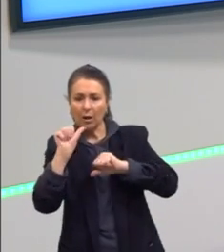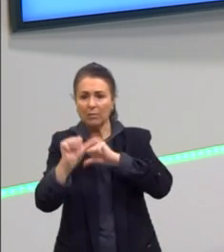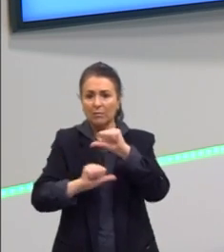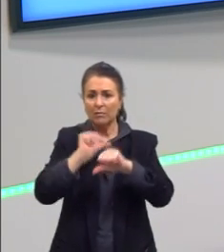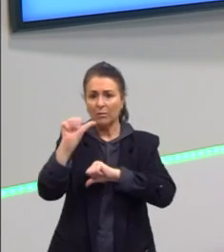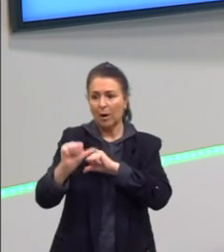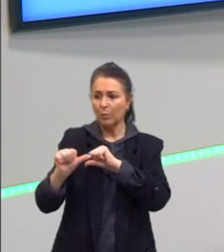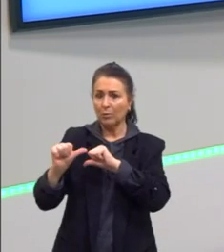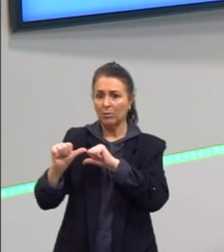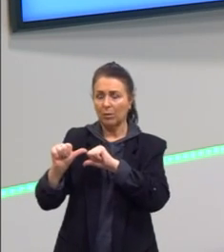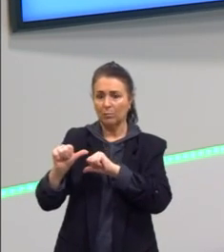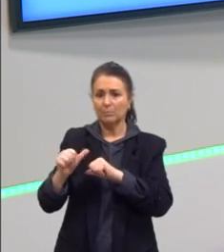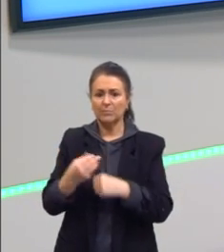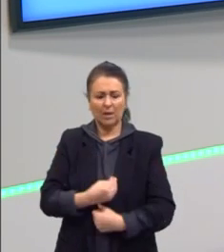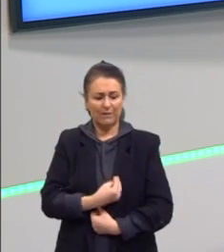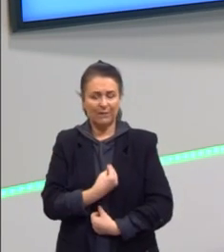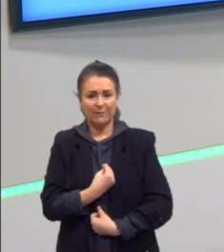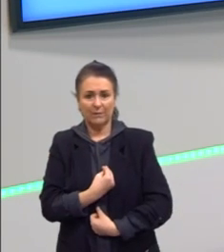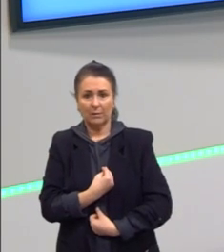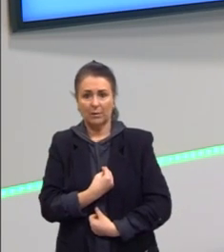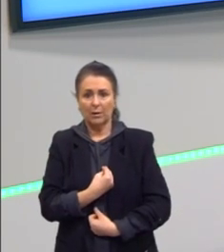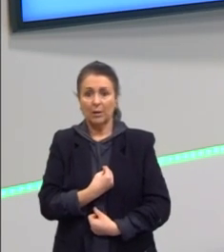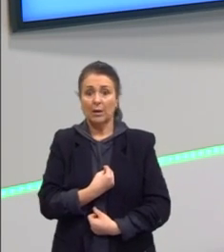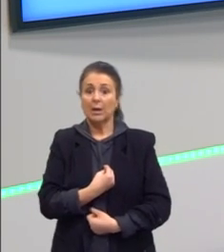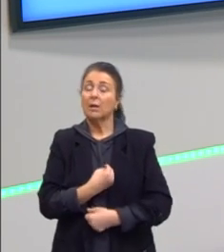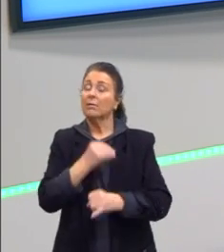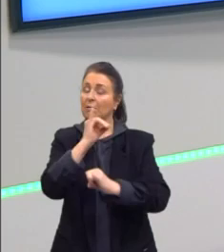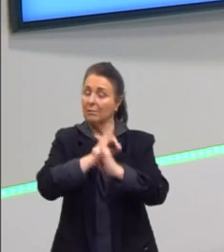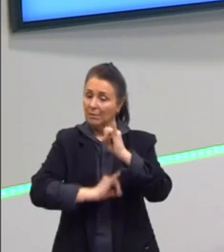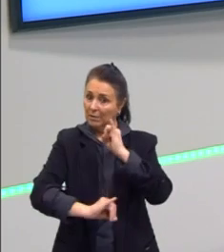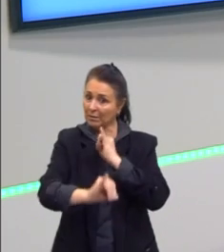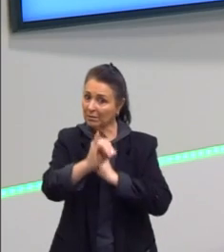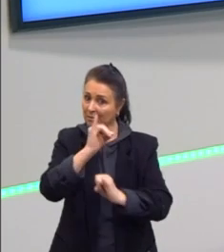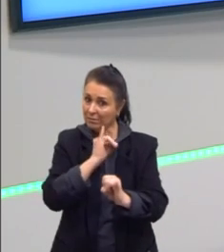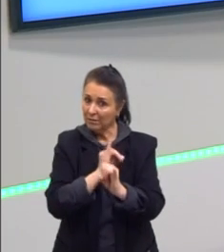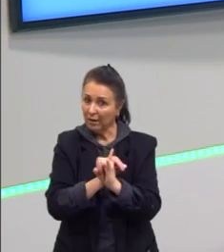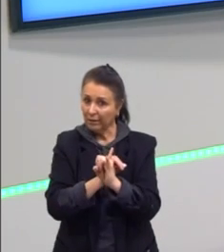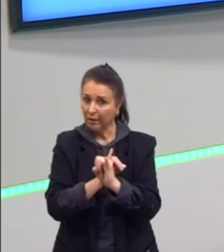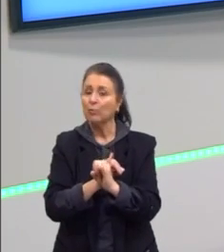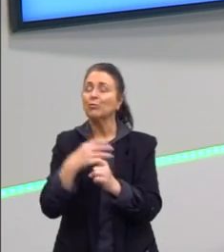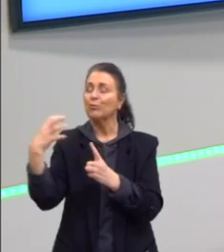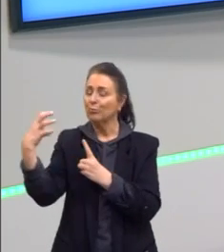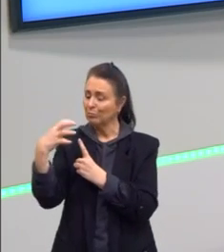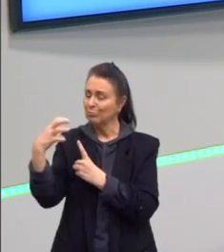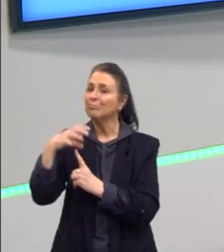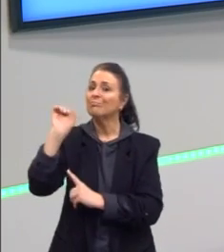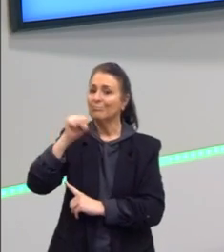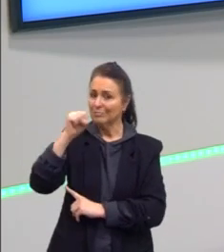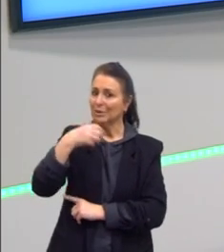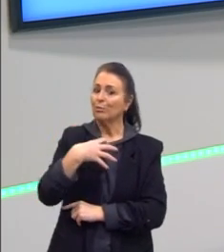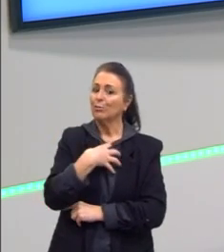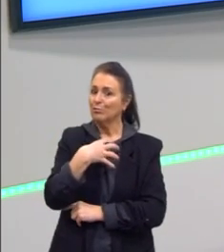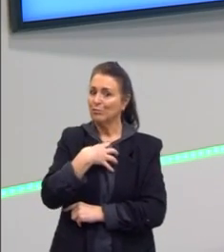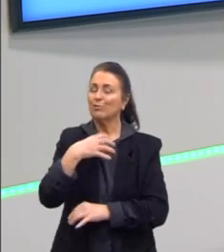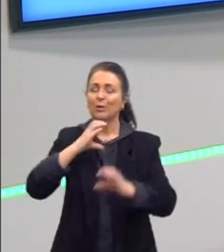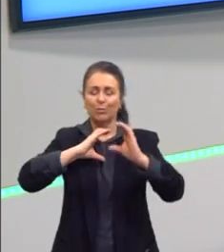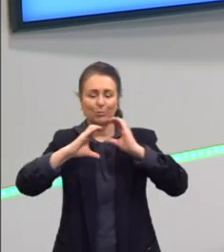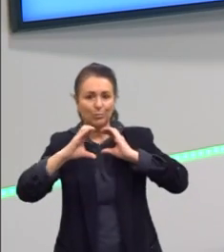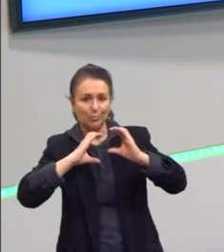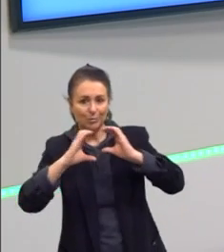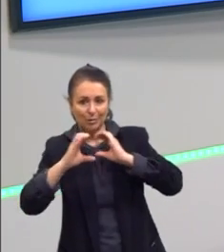E é impossível negar que a internet está influenciando na nossa maneira de comunicação.